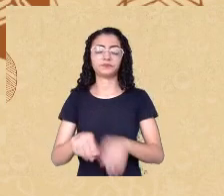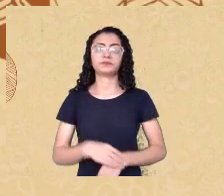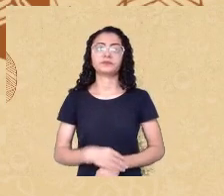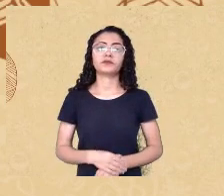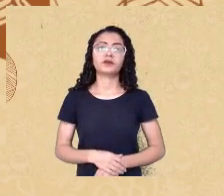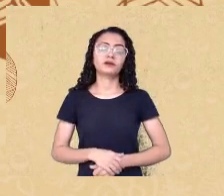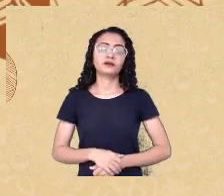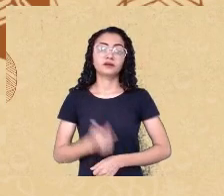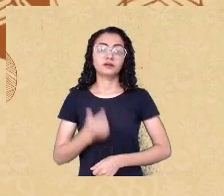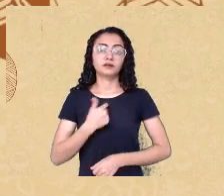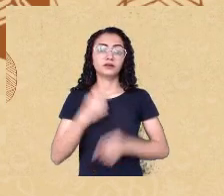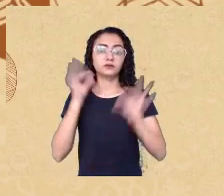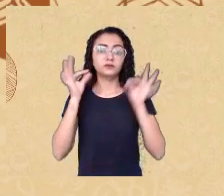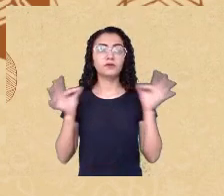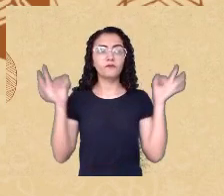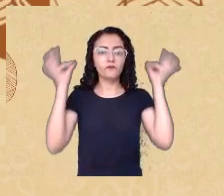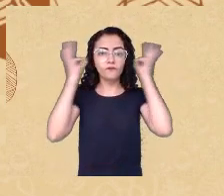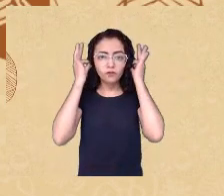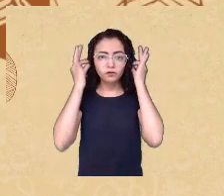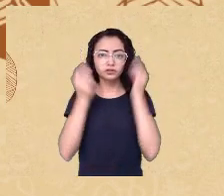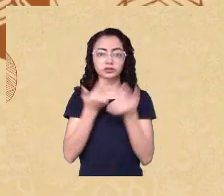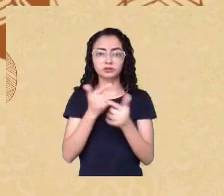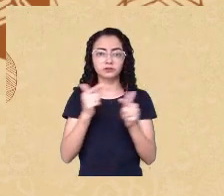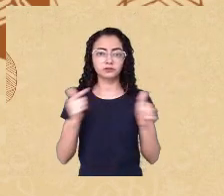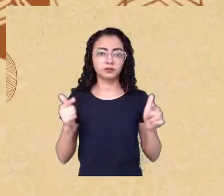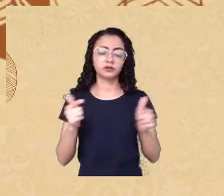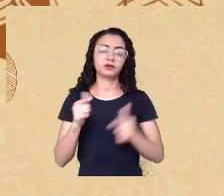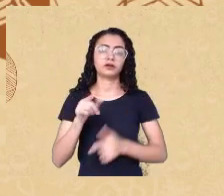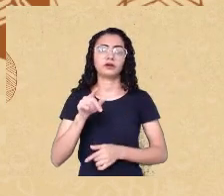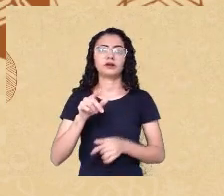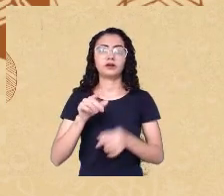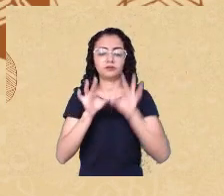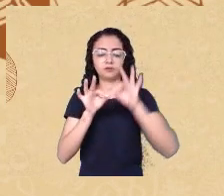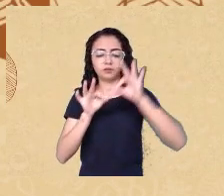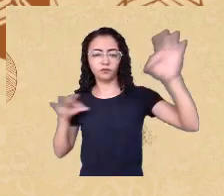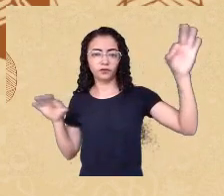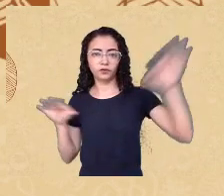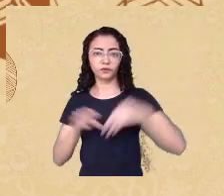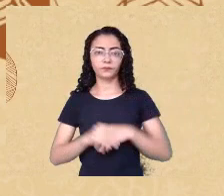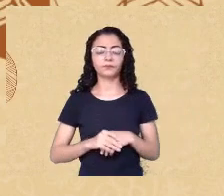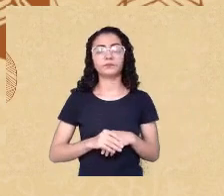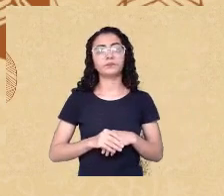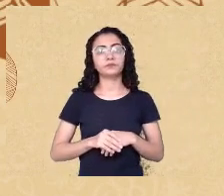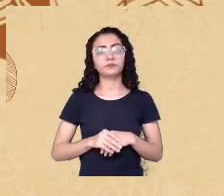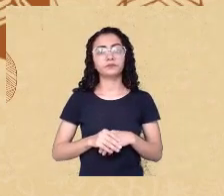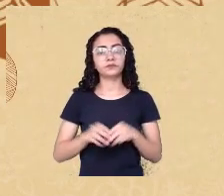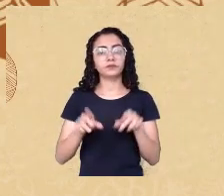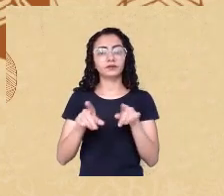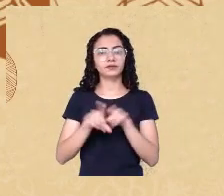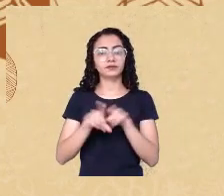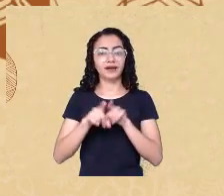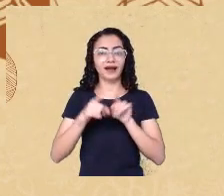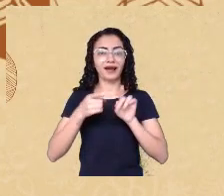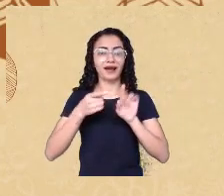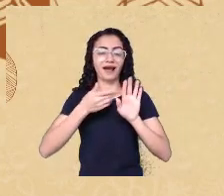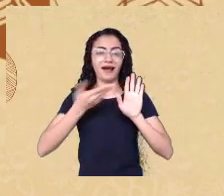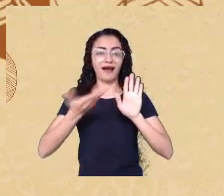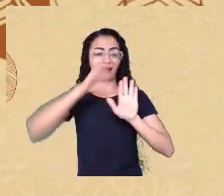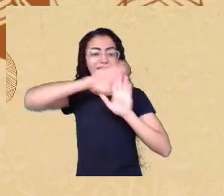de ouvido sem fio e, atrás de mim, para facilitar, eu distorci o fundo em função